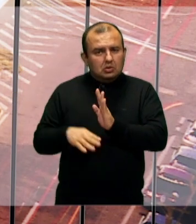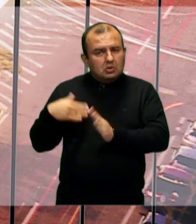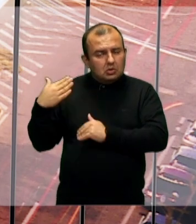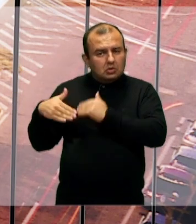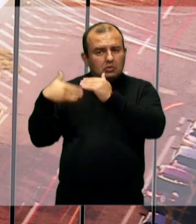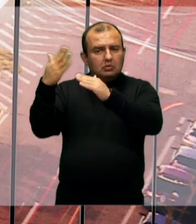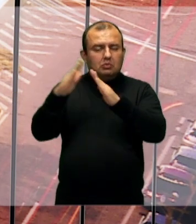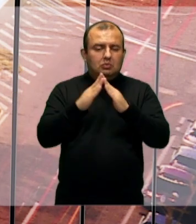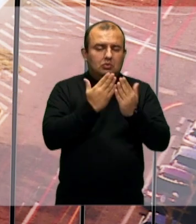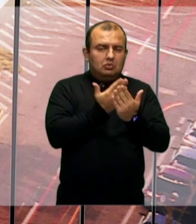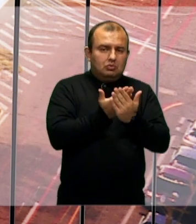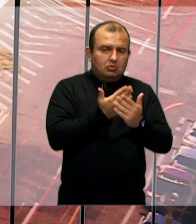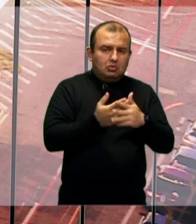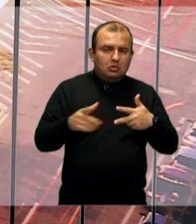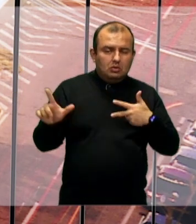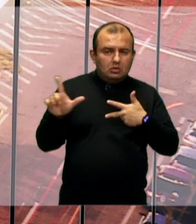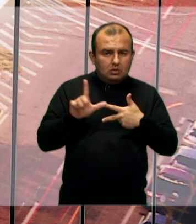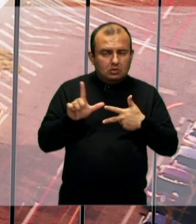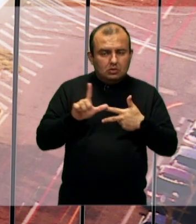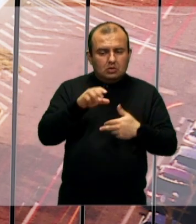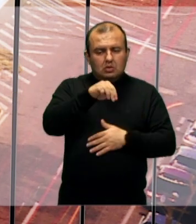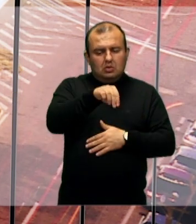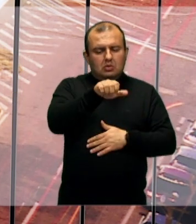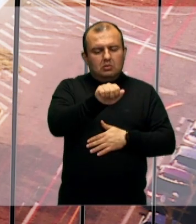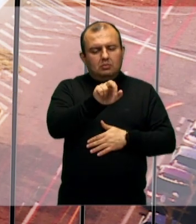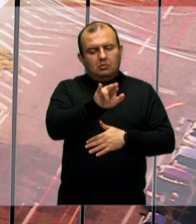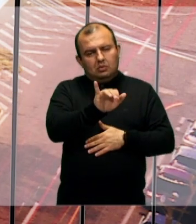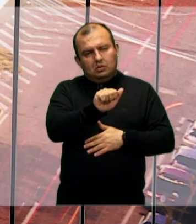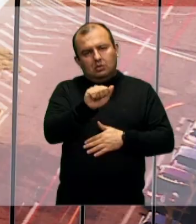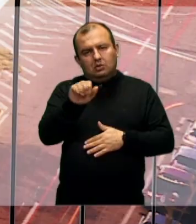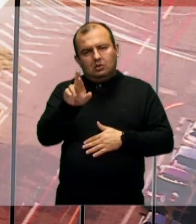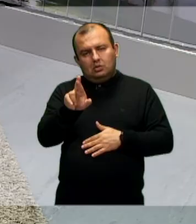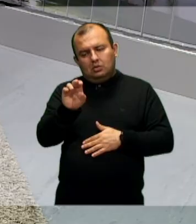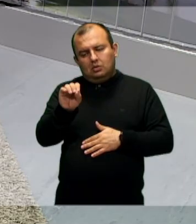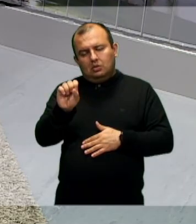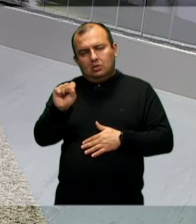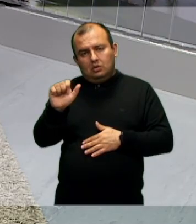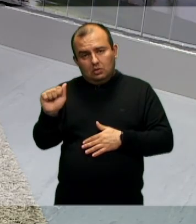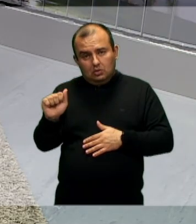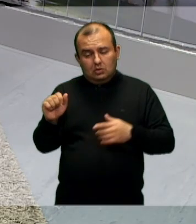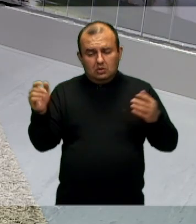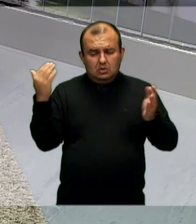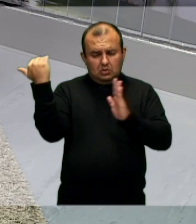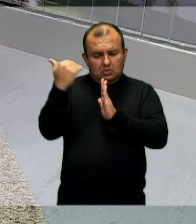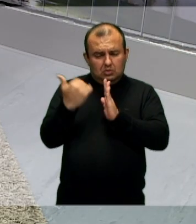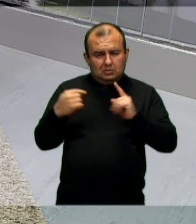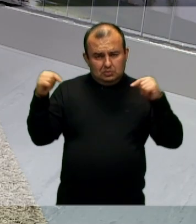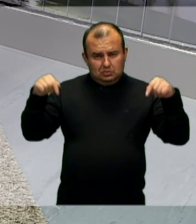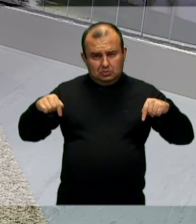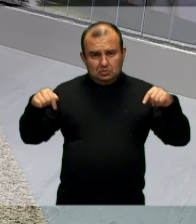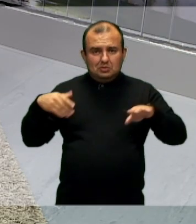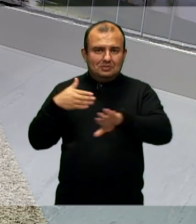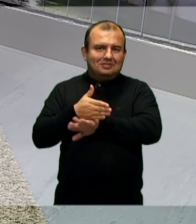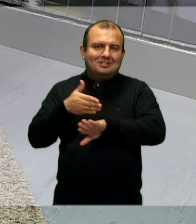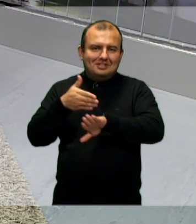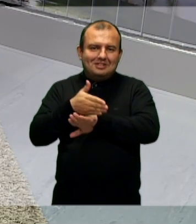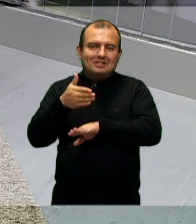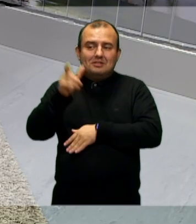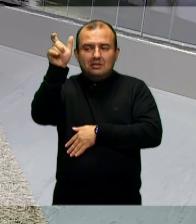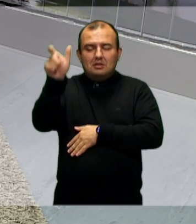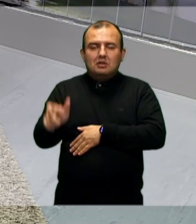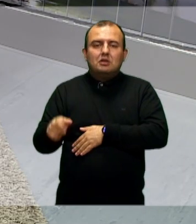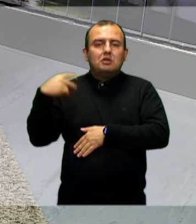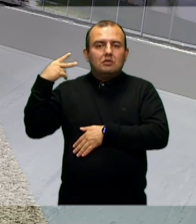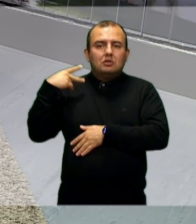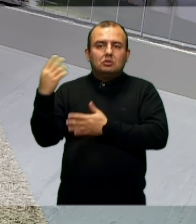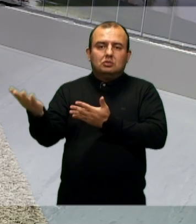pela Escola do Legislativo Maria Rosa Heleno Schultz. No programa de hoje participa conosco o vereador